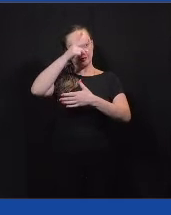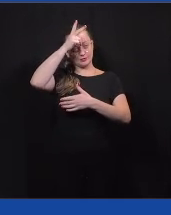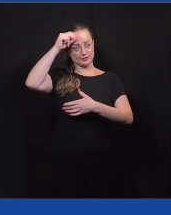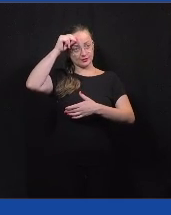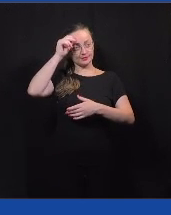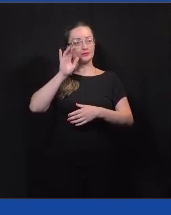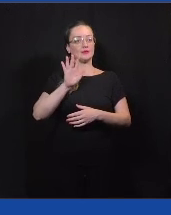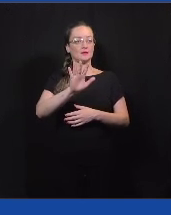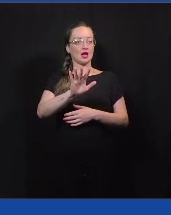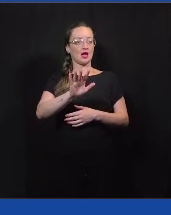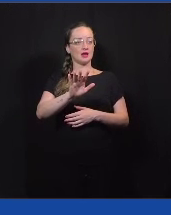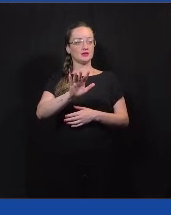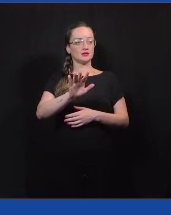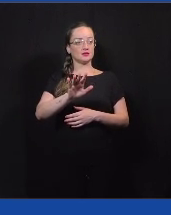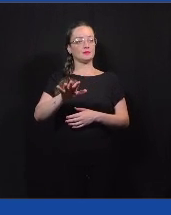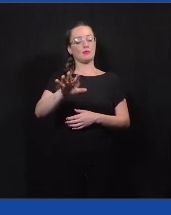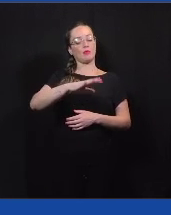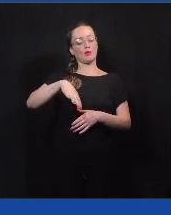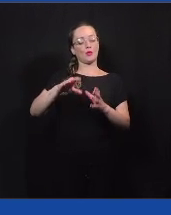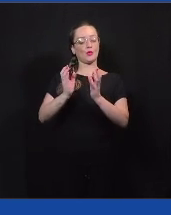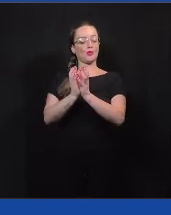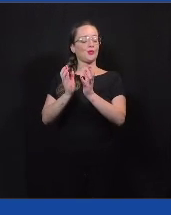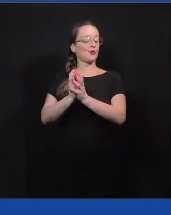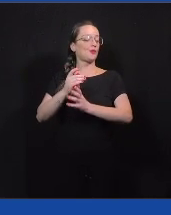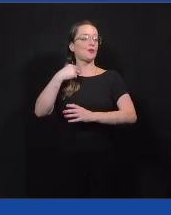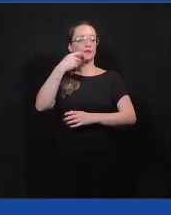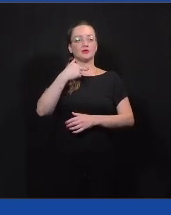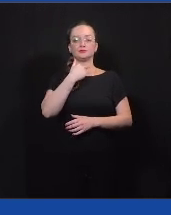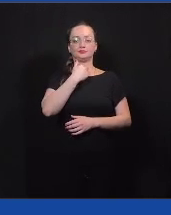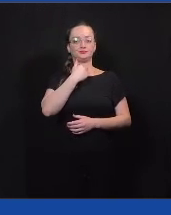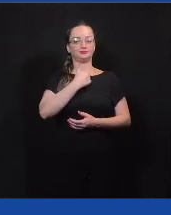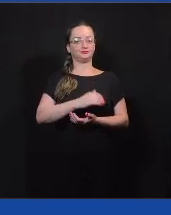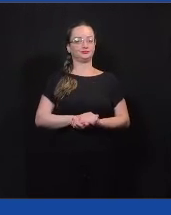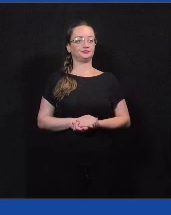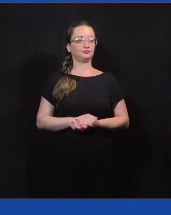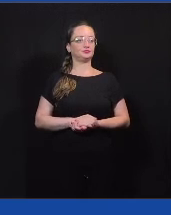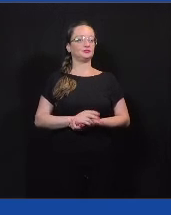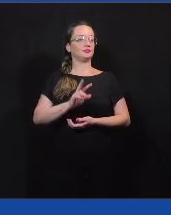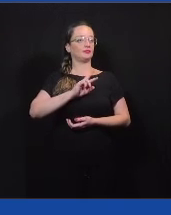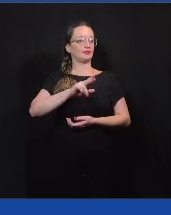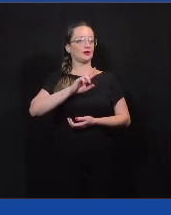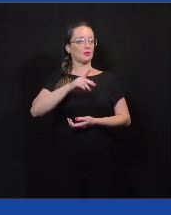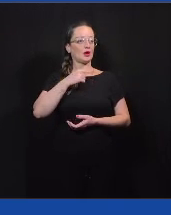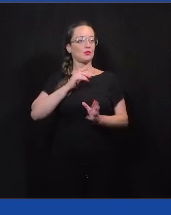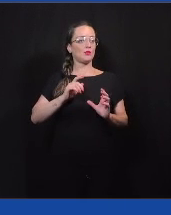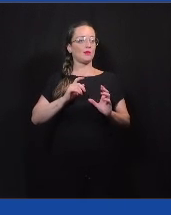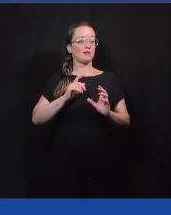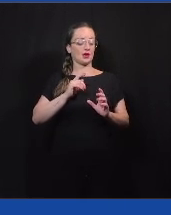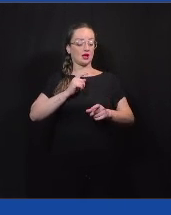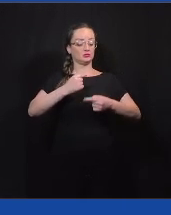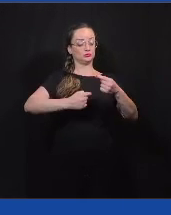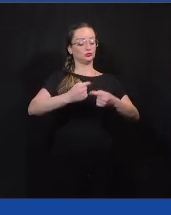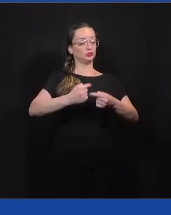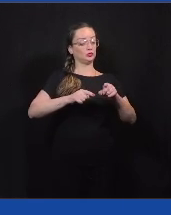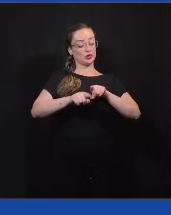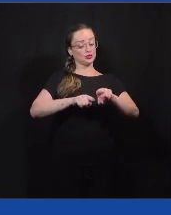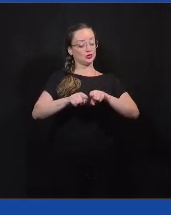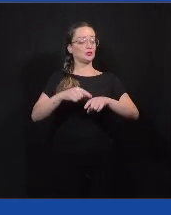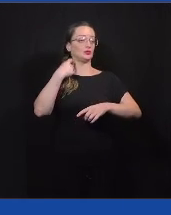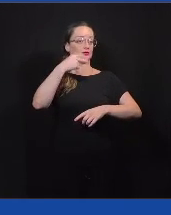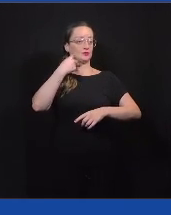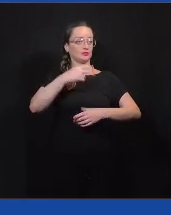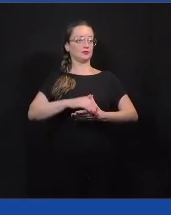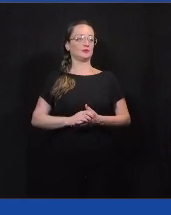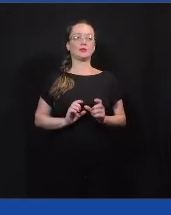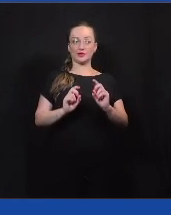mas isso não vai contar um bolão. Isso não vai contar um bolão para as disputas dos vereadores, ok?